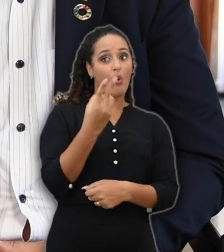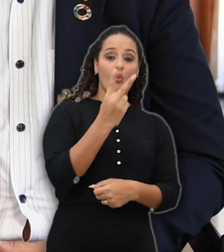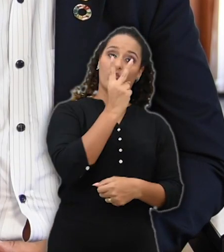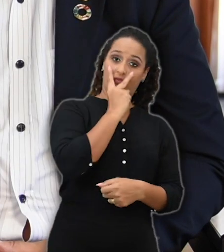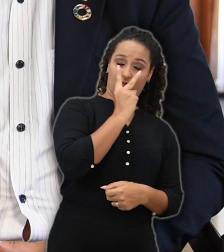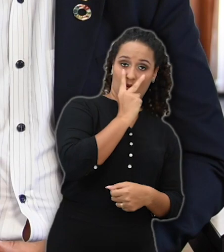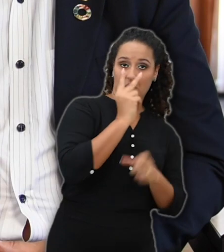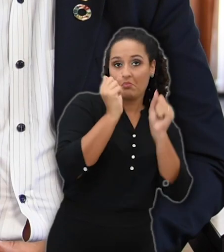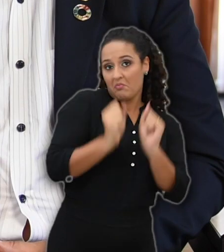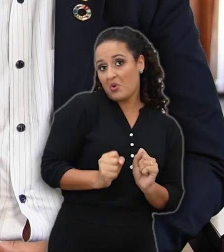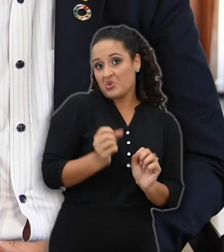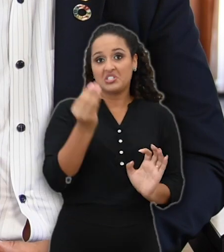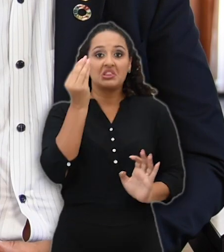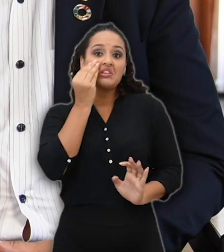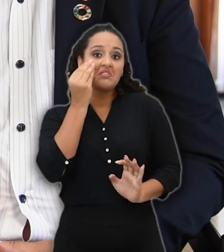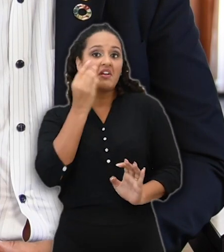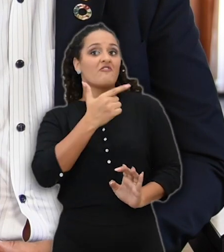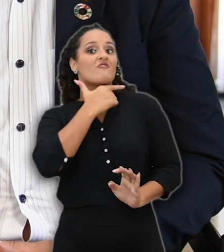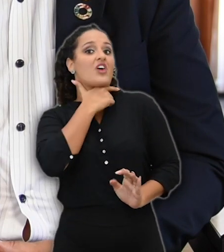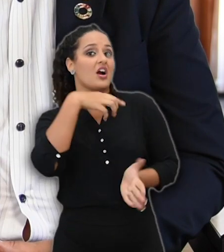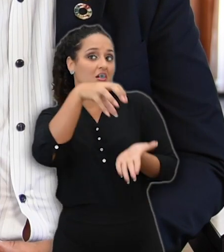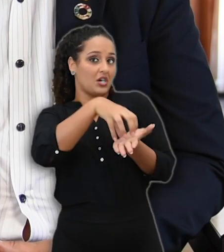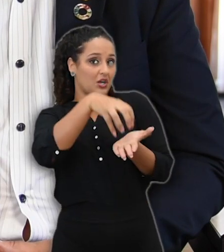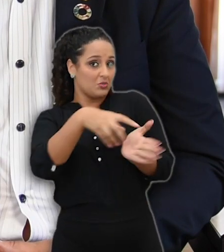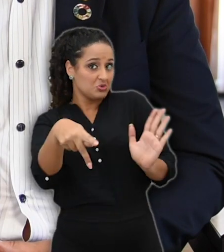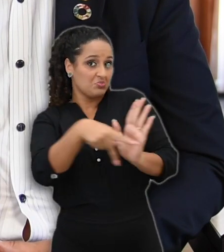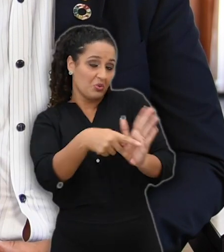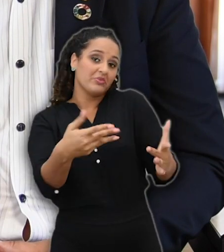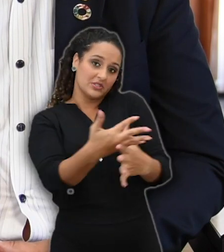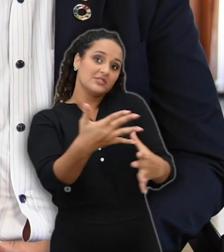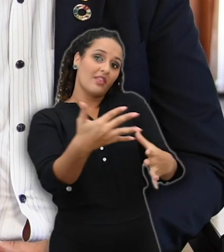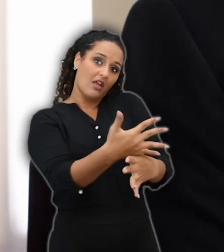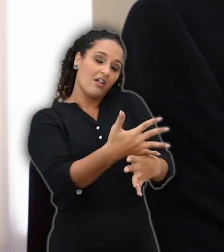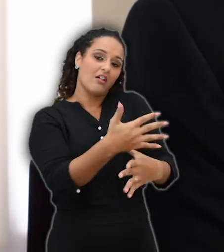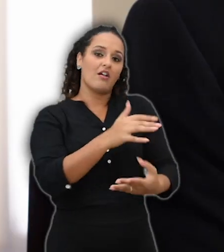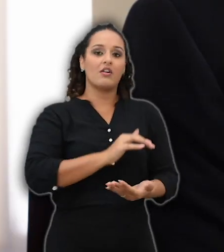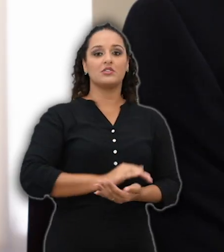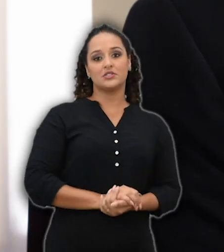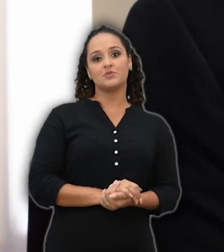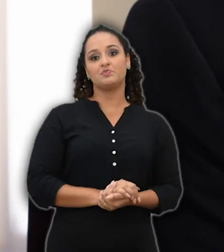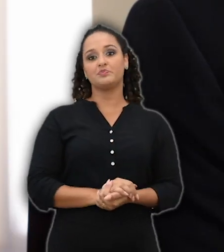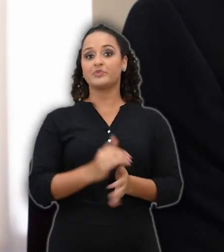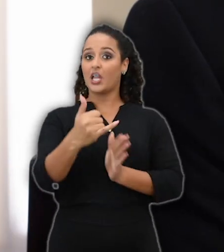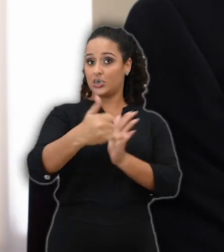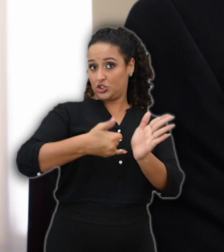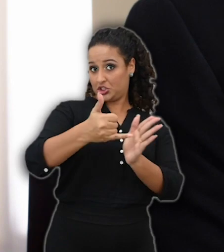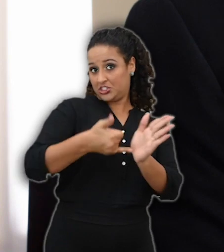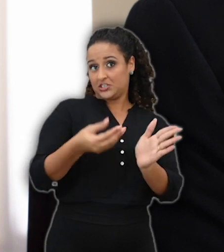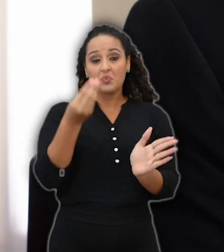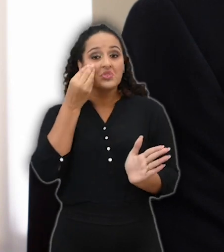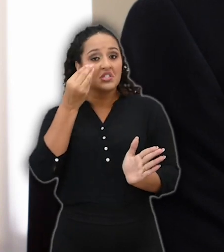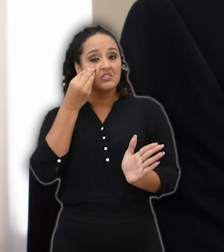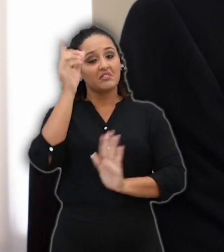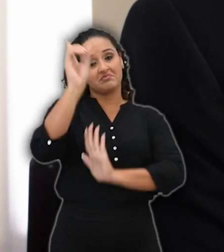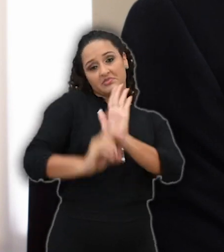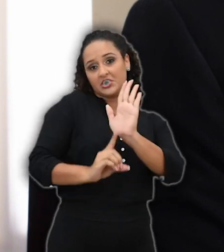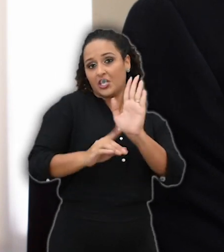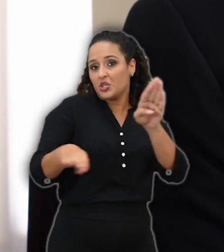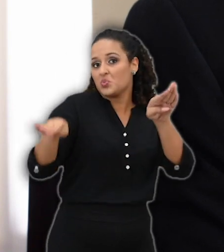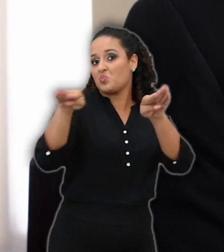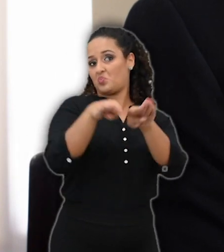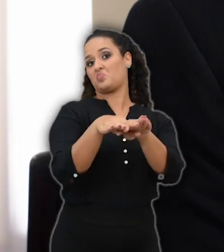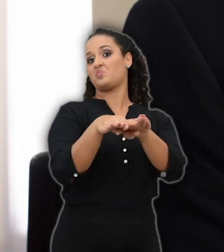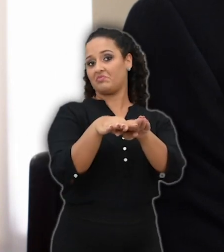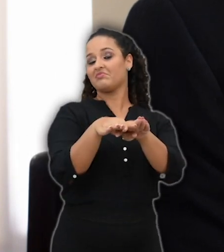você quer concorrer ao campus de Caruaru ou de Vitória e você também é da Zona da Mata e do Agreste, você também tem direito a concorrer